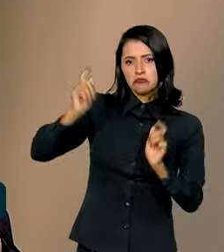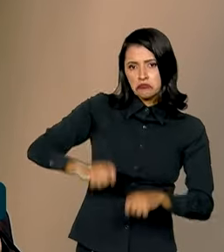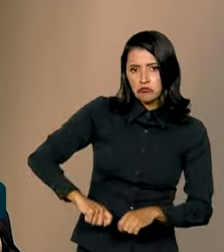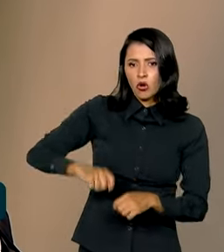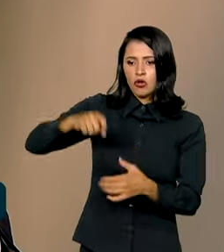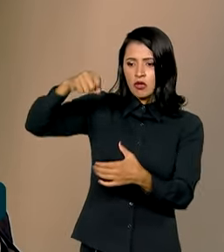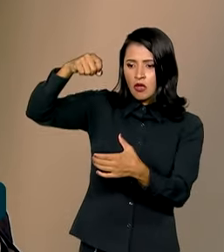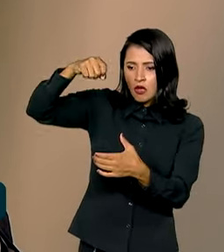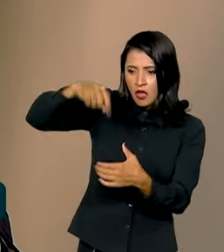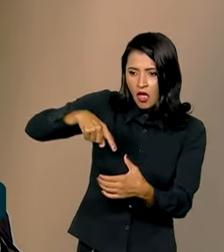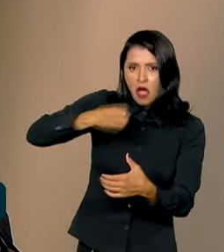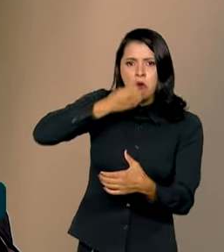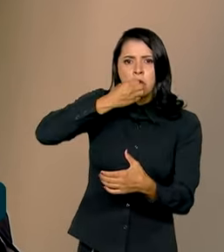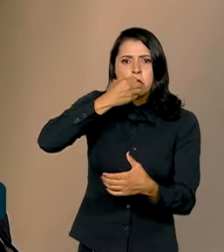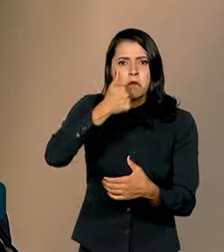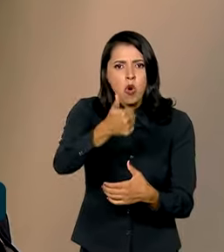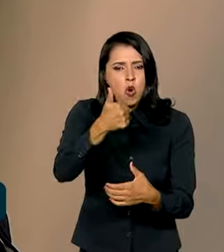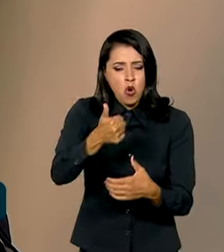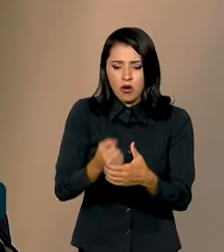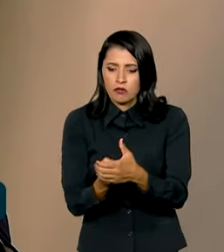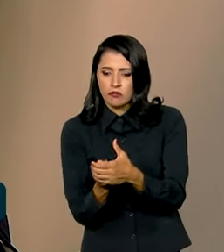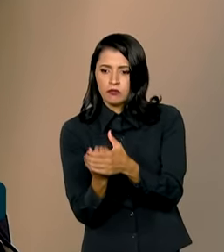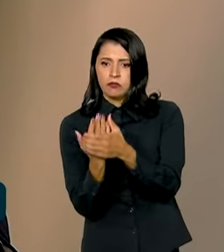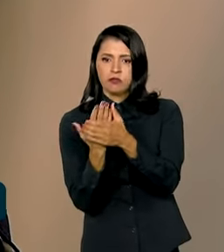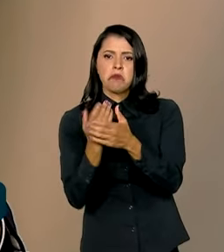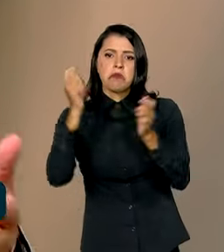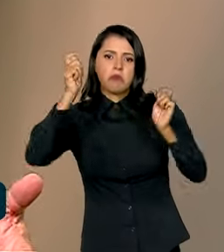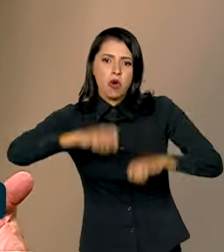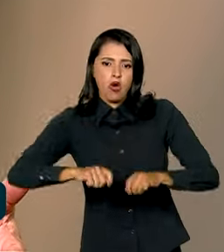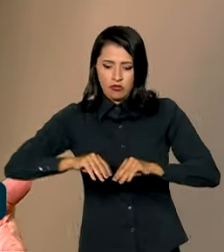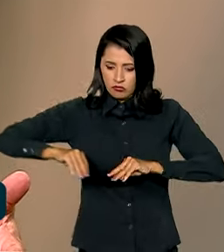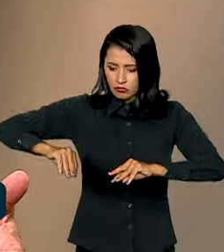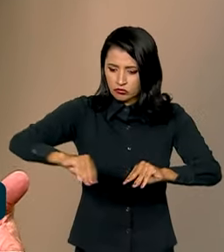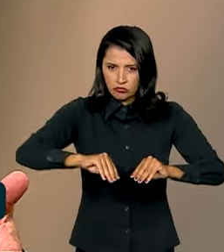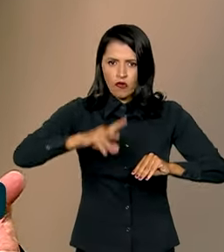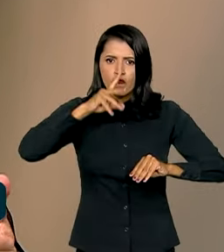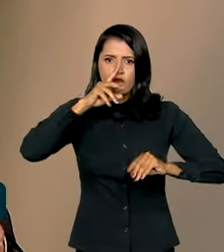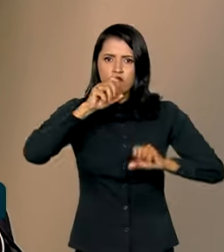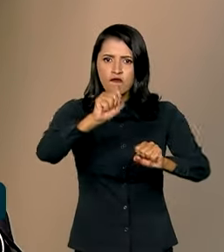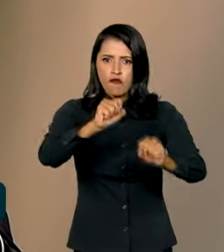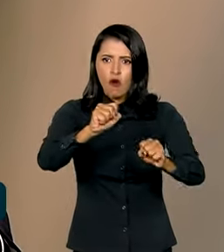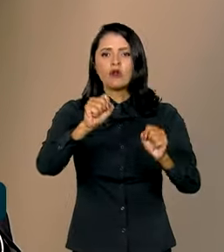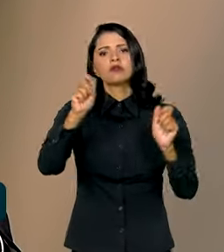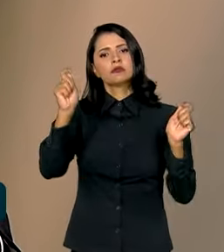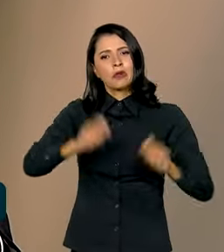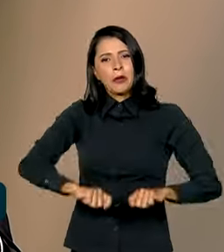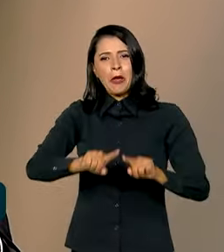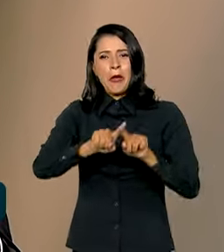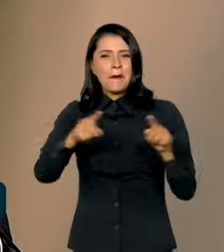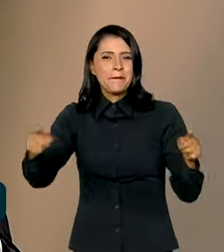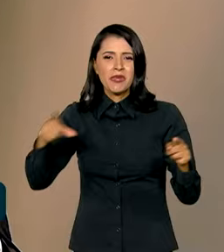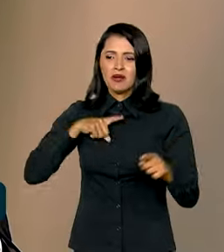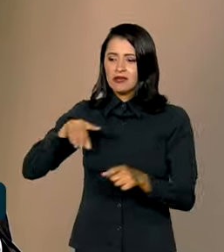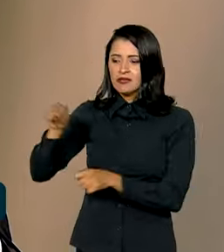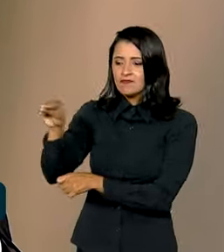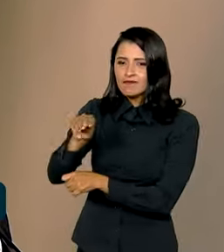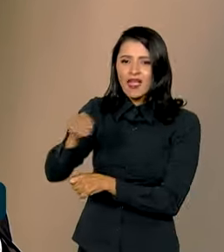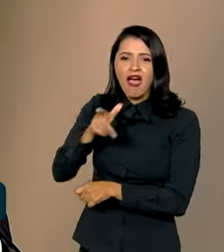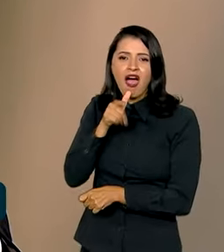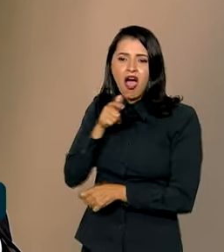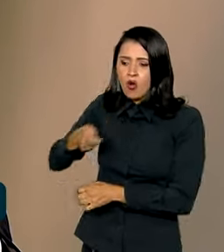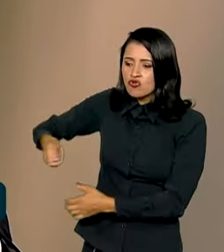semente, você pode ter um terreno fértil, mas se você não estiver aguando ela sempre,